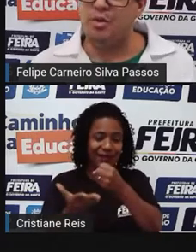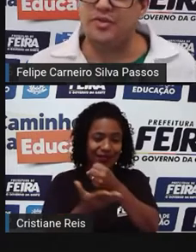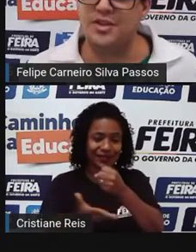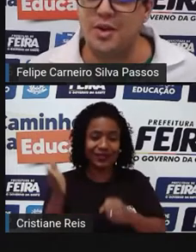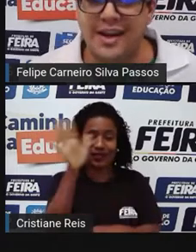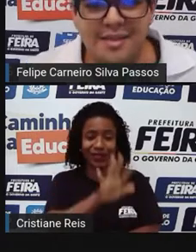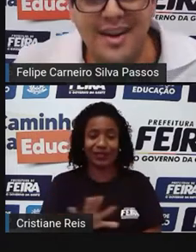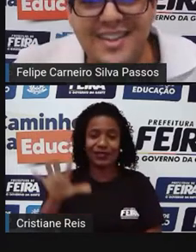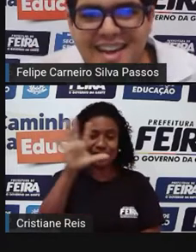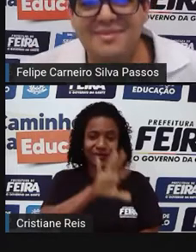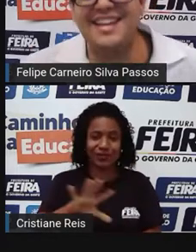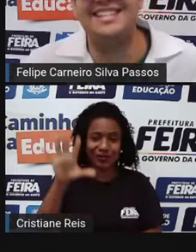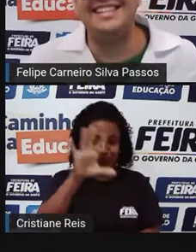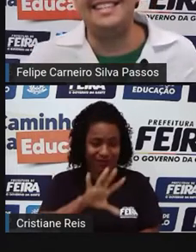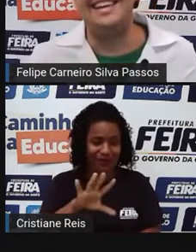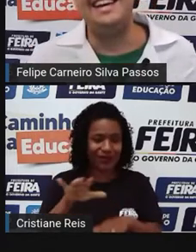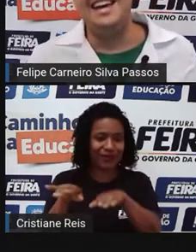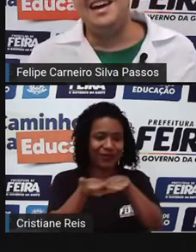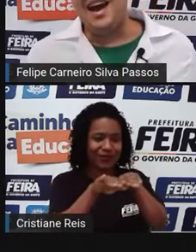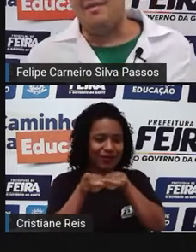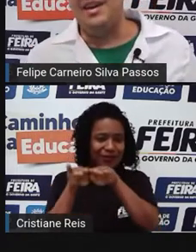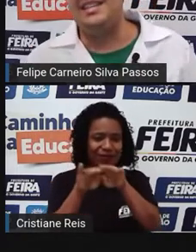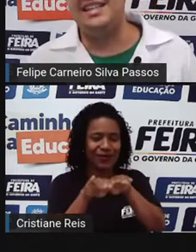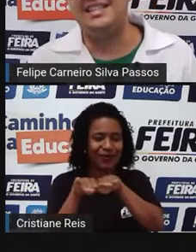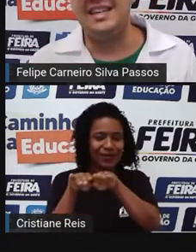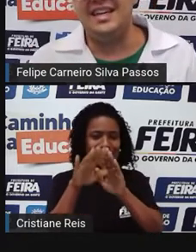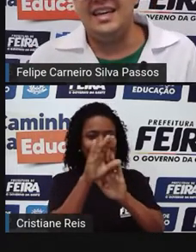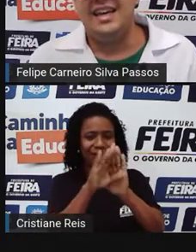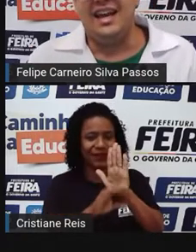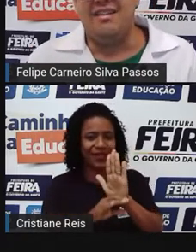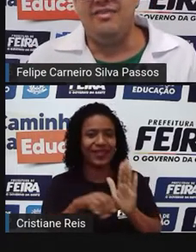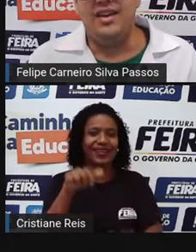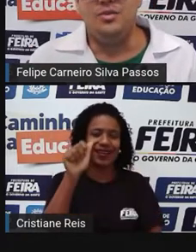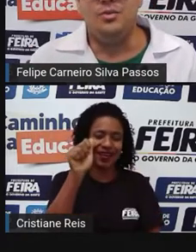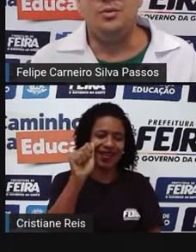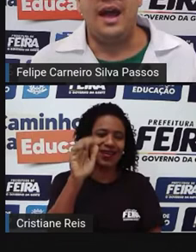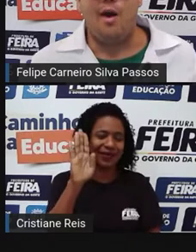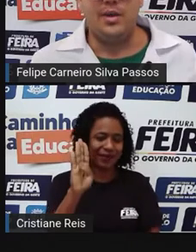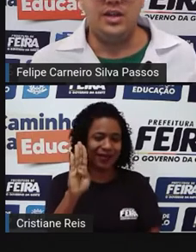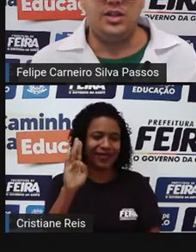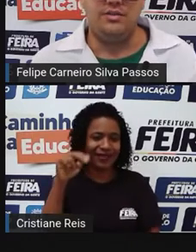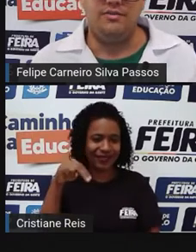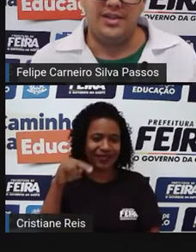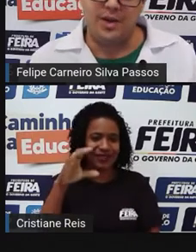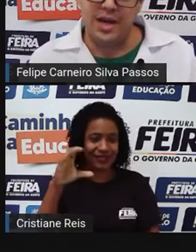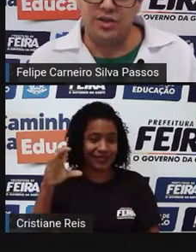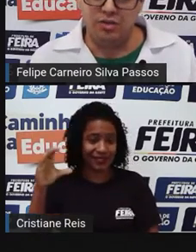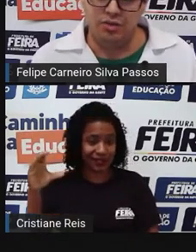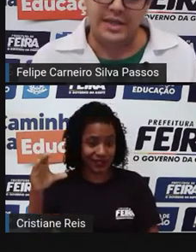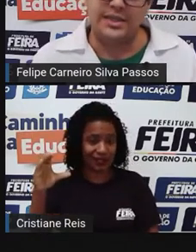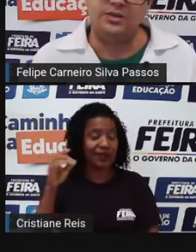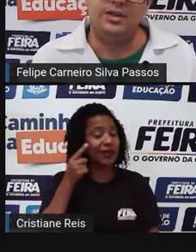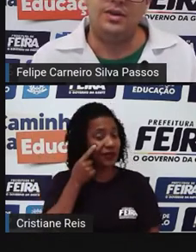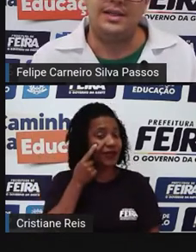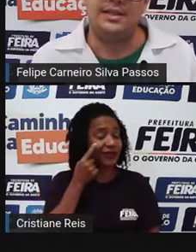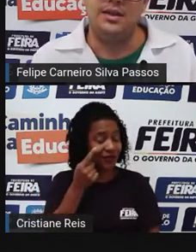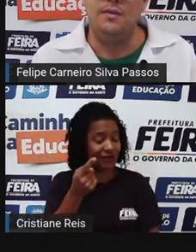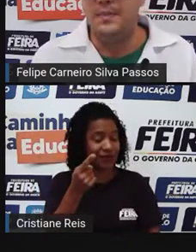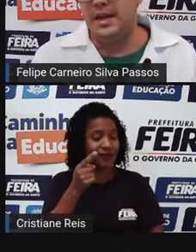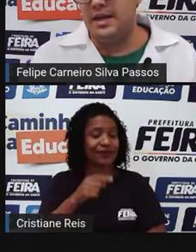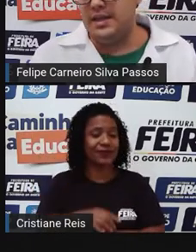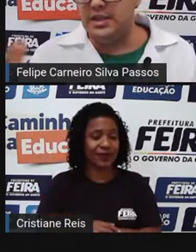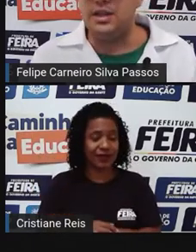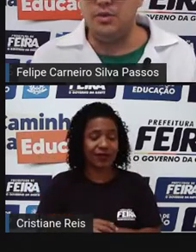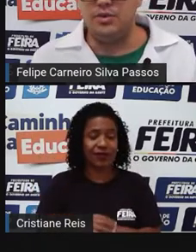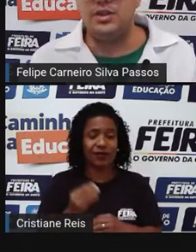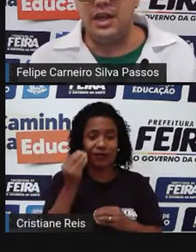ouviu algum professor reclamando da BNCC. A BNCC, ela veio realmente fazer uma reestruturação da educação.